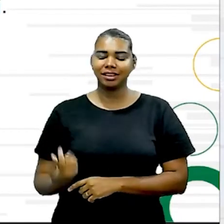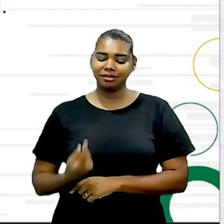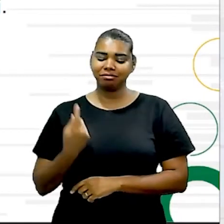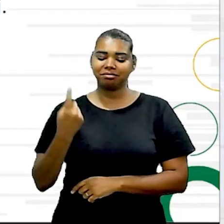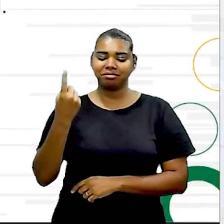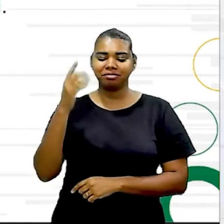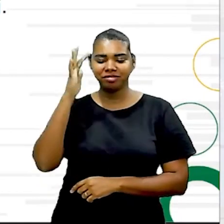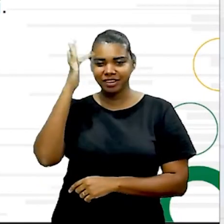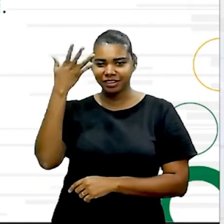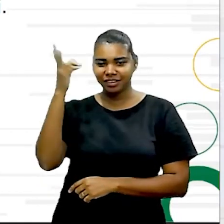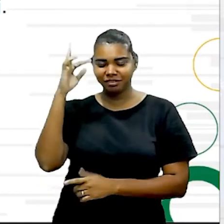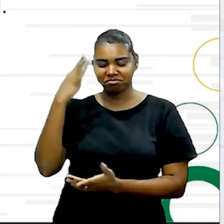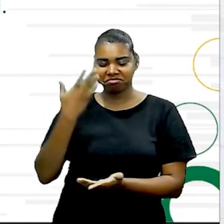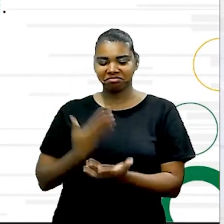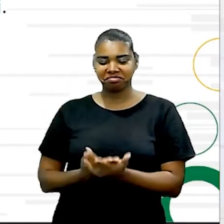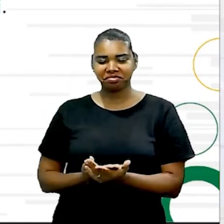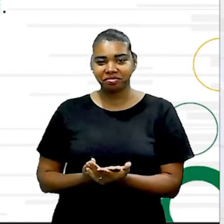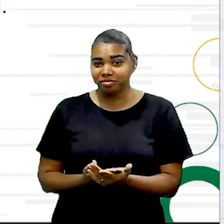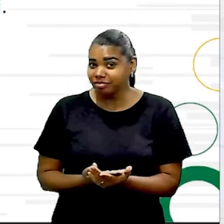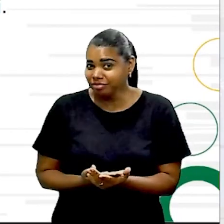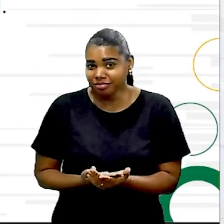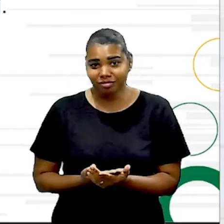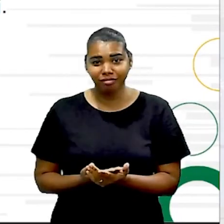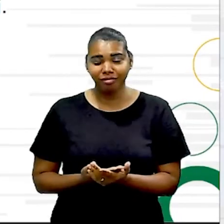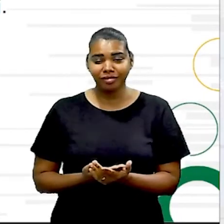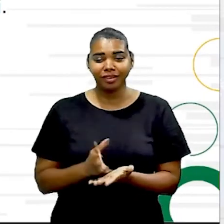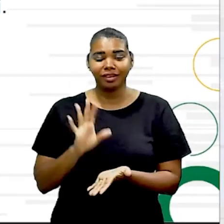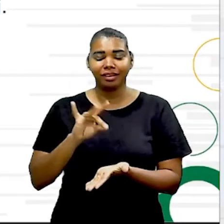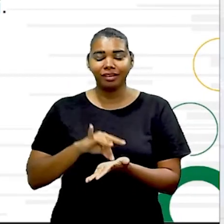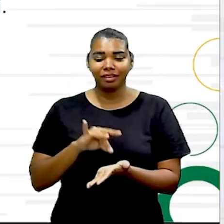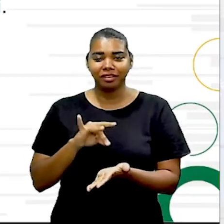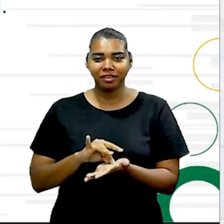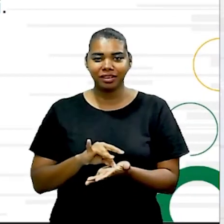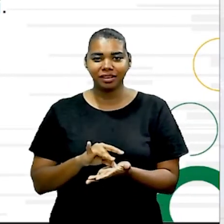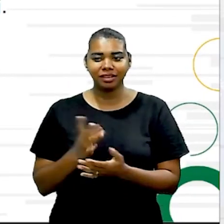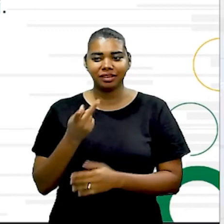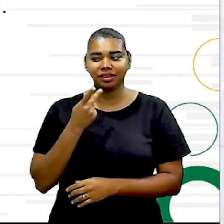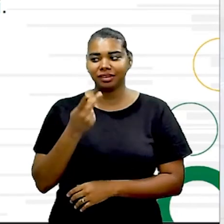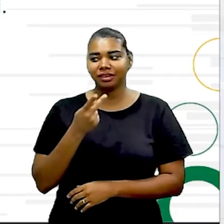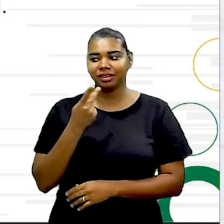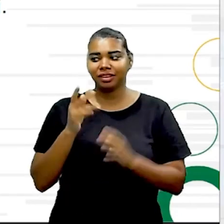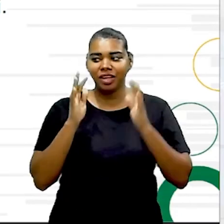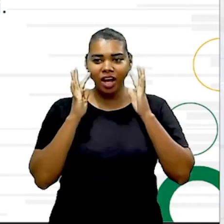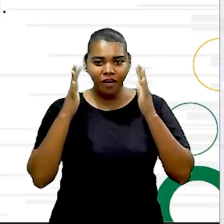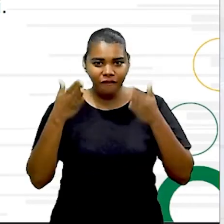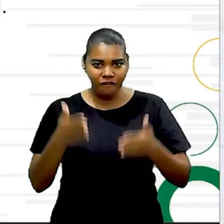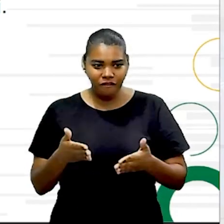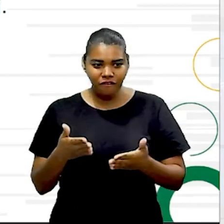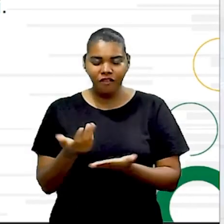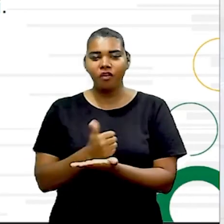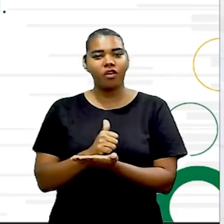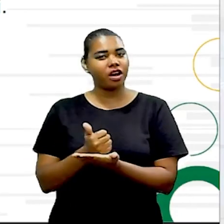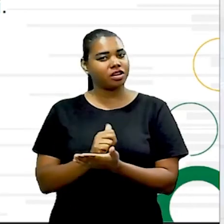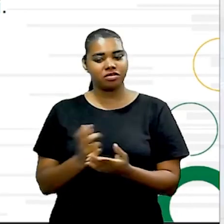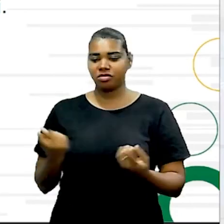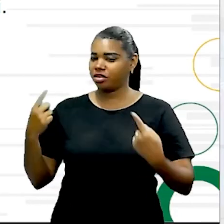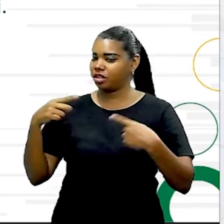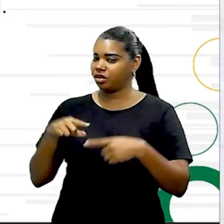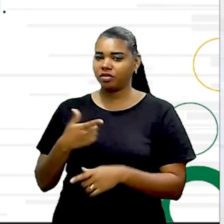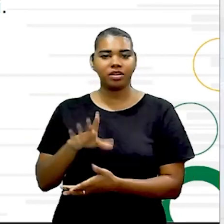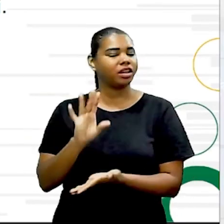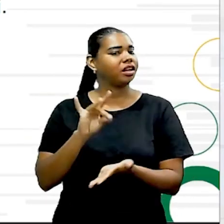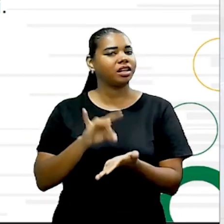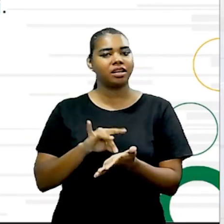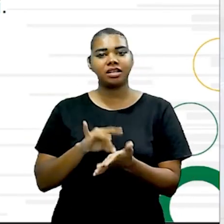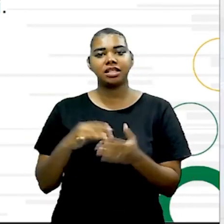da resolução da história é o clímax. Na verdade, eu falei muito focado em jogos de confronto. Mas não necessariamente o jogo